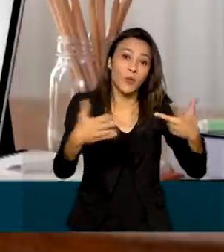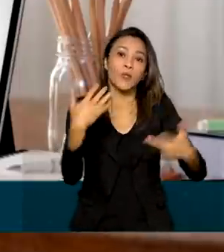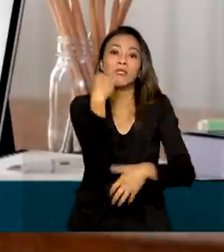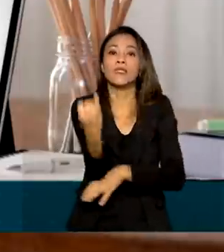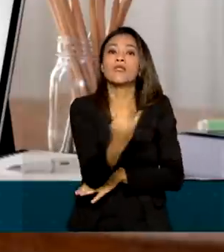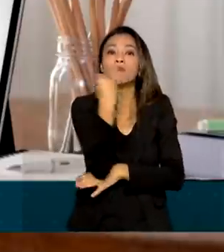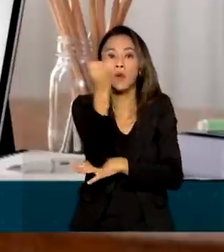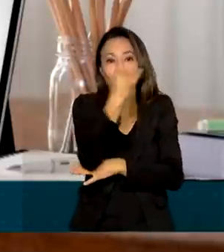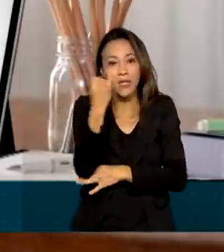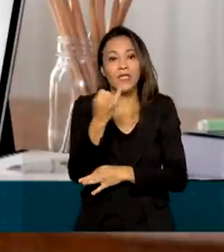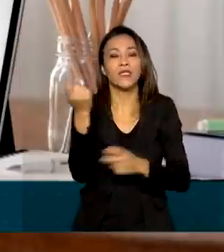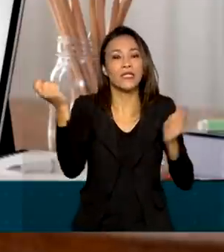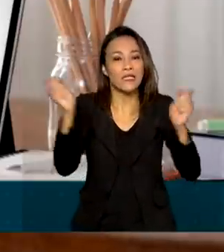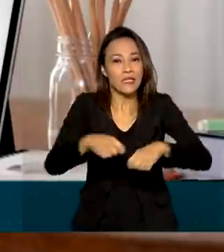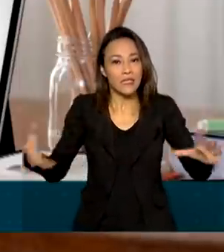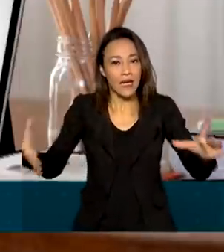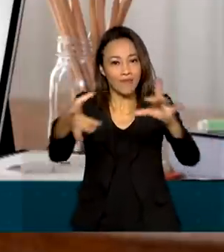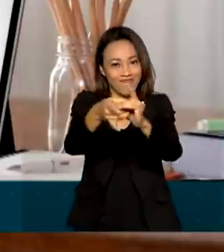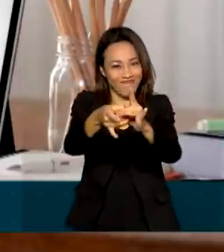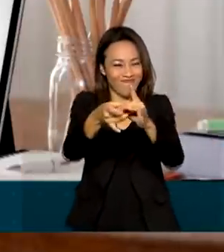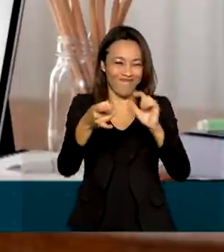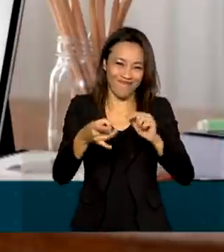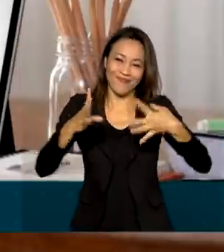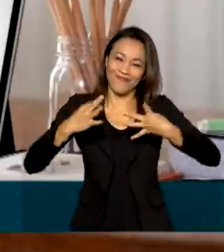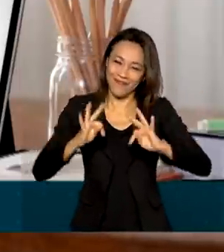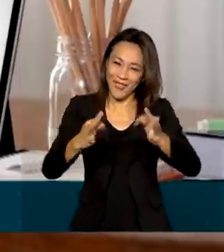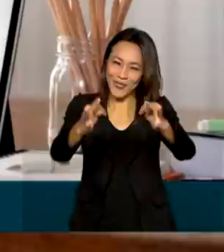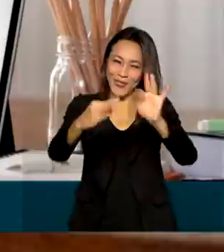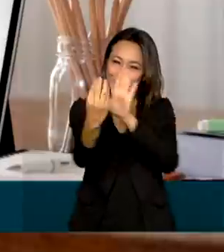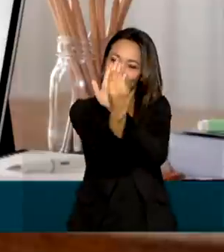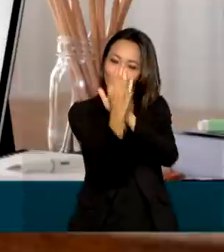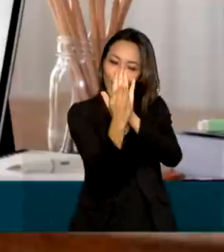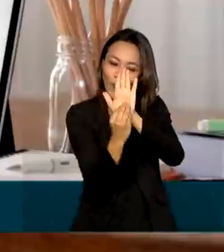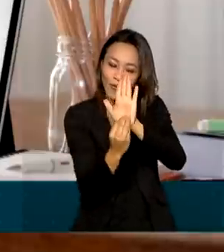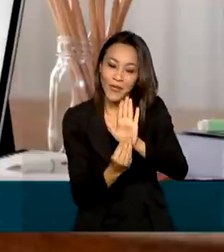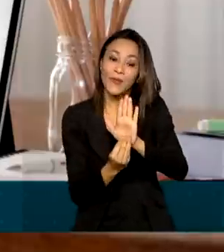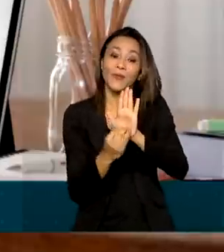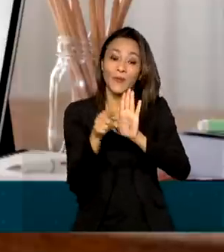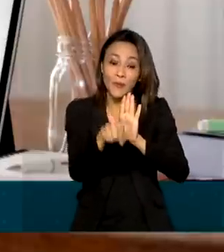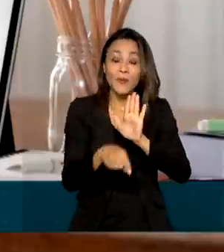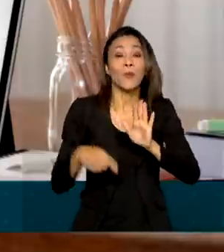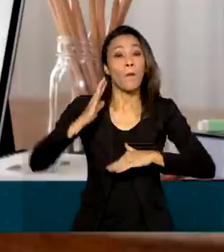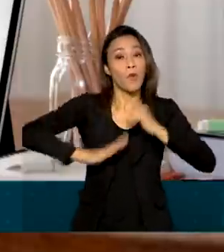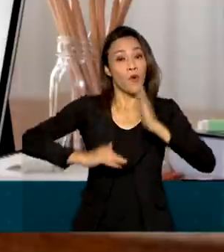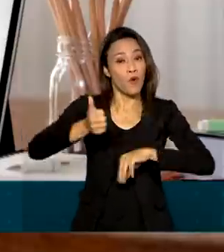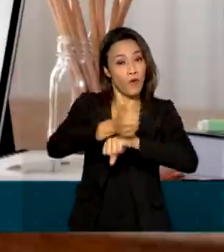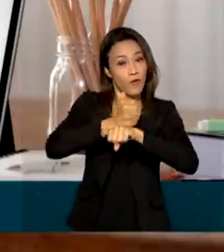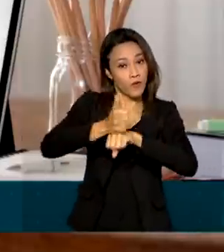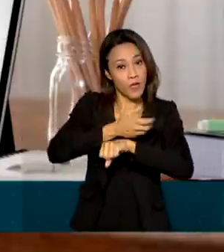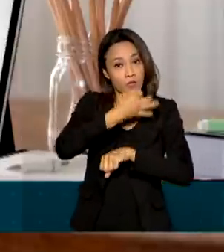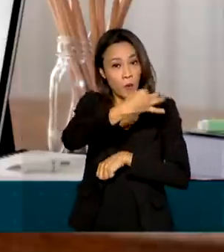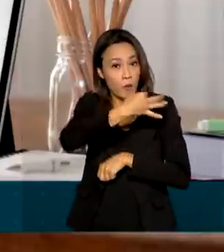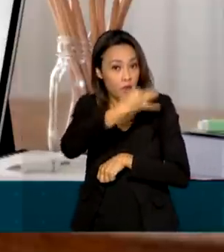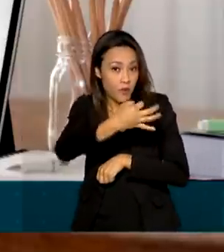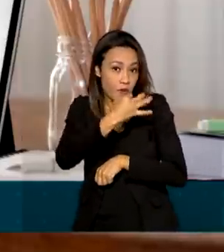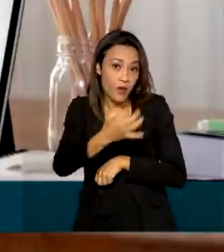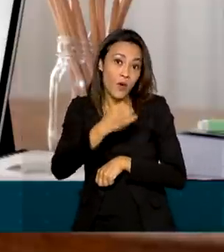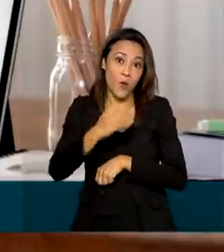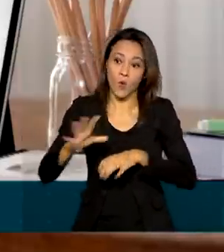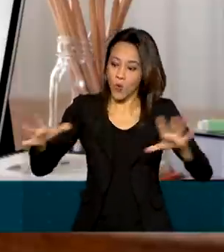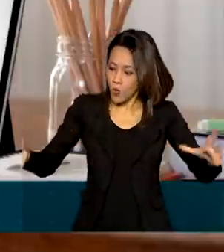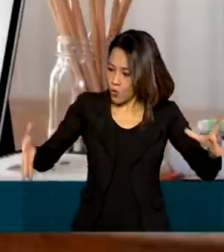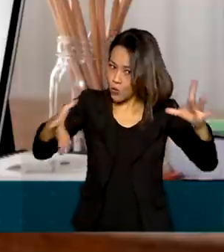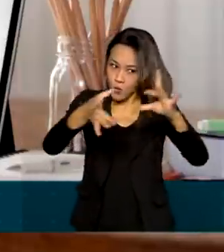formam uma equação, a tecnologia e o conteúdo. De acordo com especialistas, unir o melhor de cada um